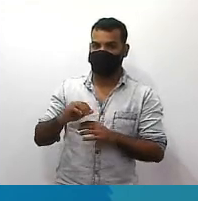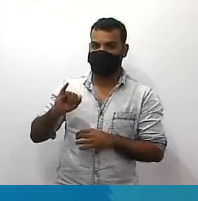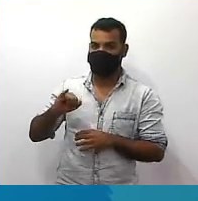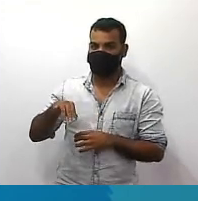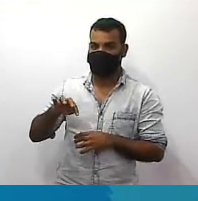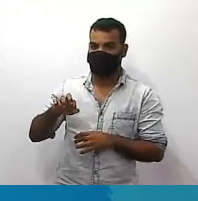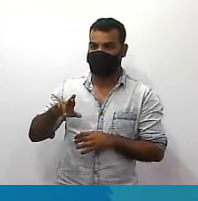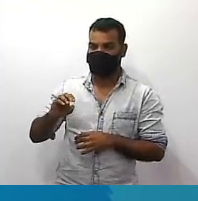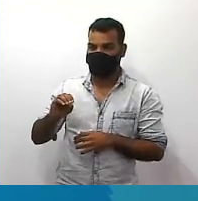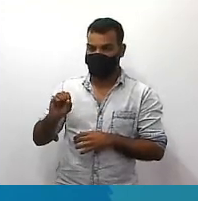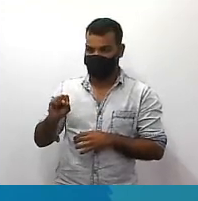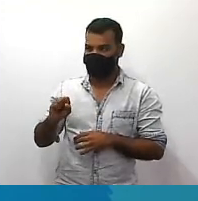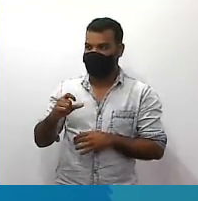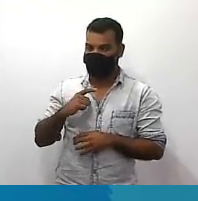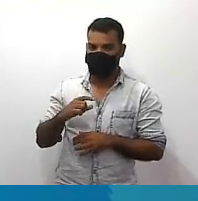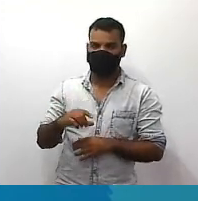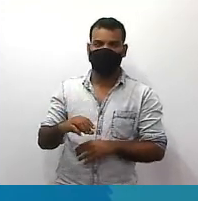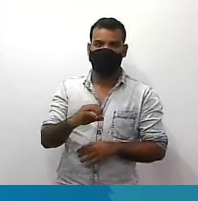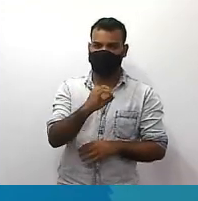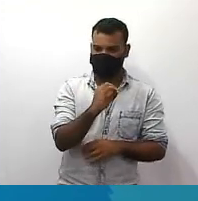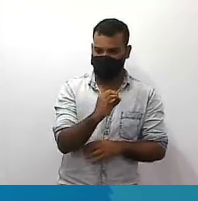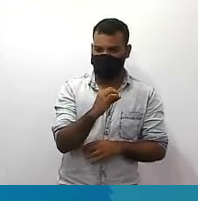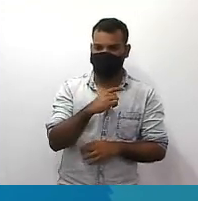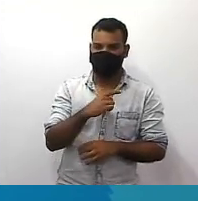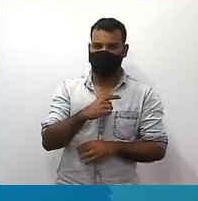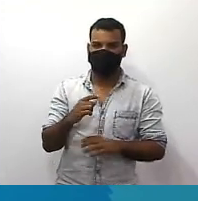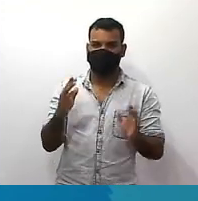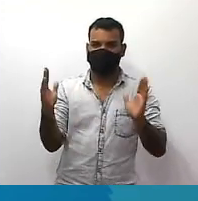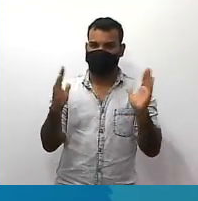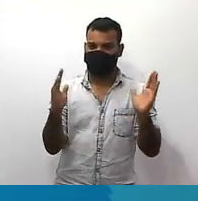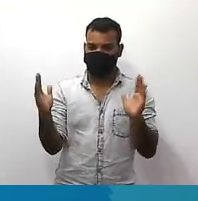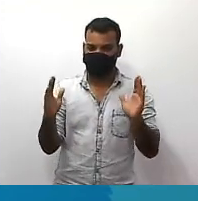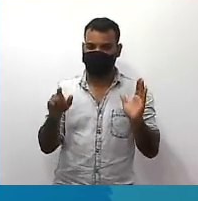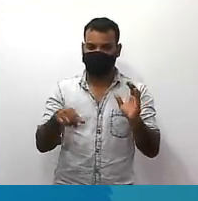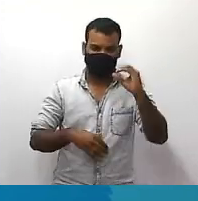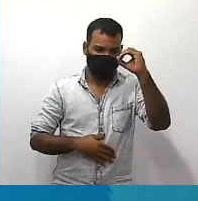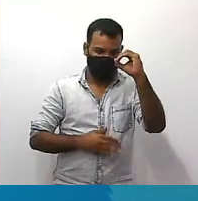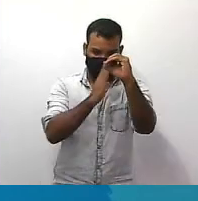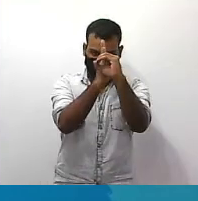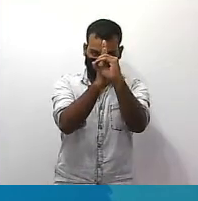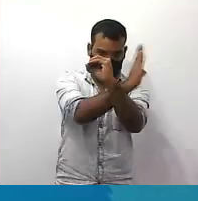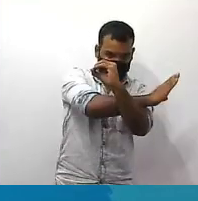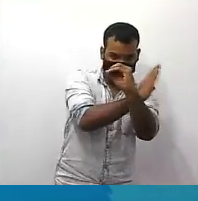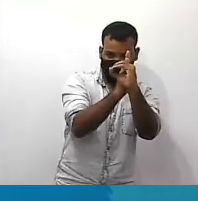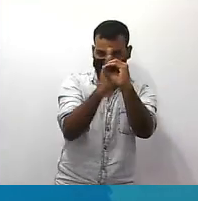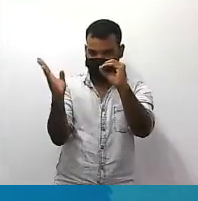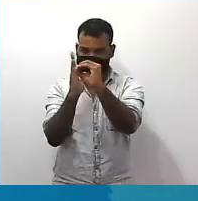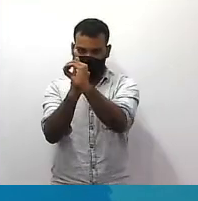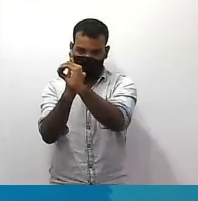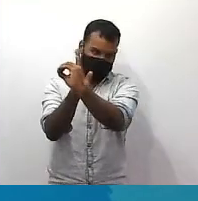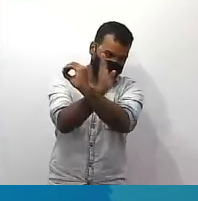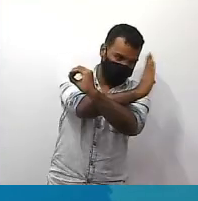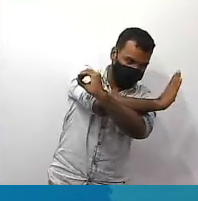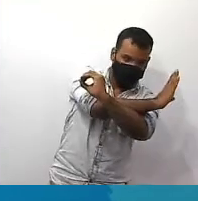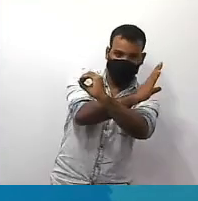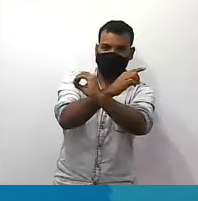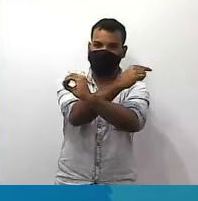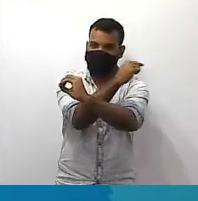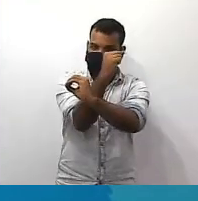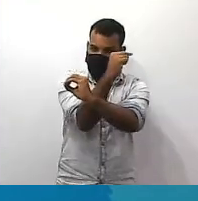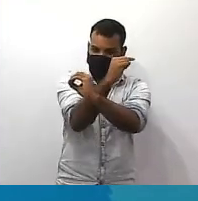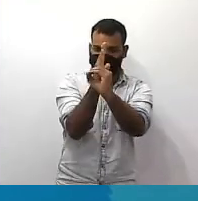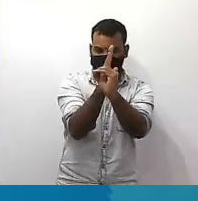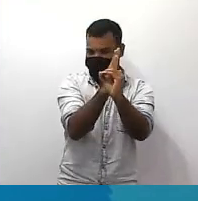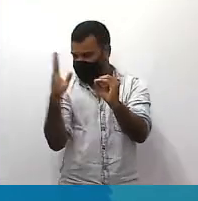né a partir do zero que é o divisor de águas zero em a tua direita positivo zero